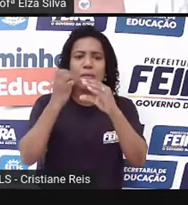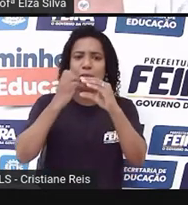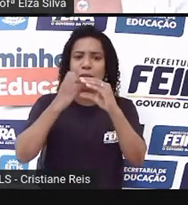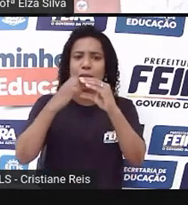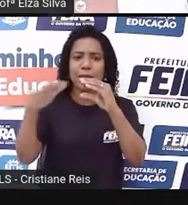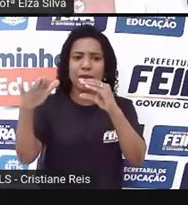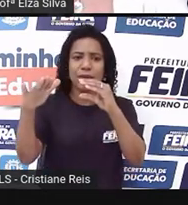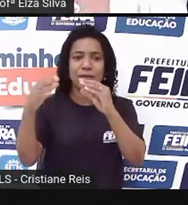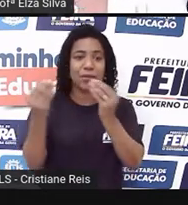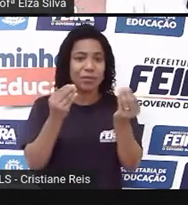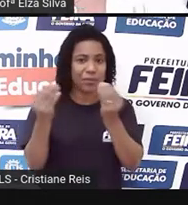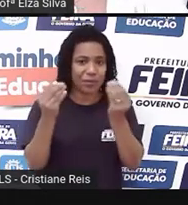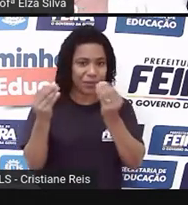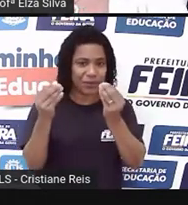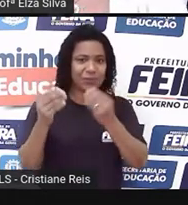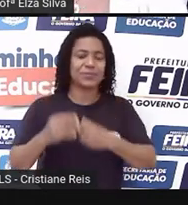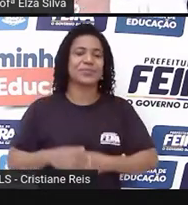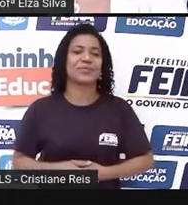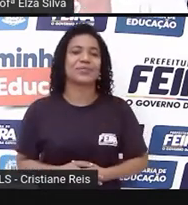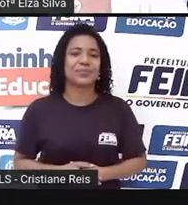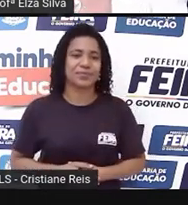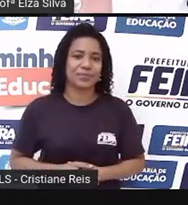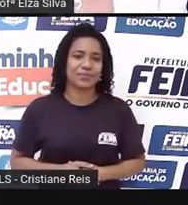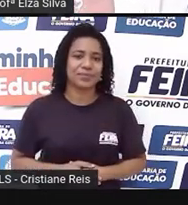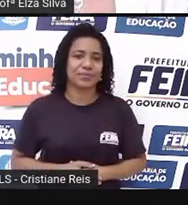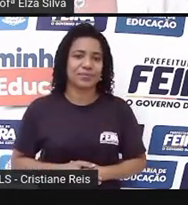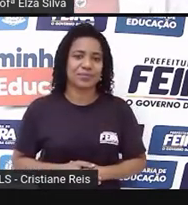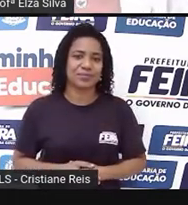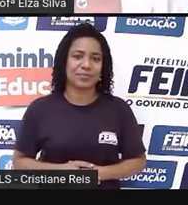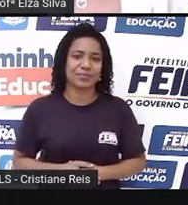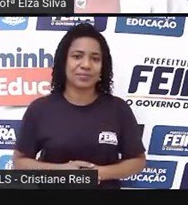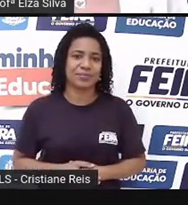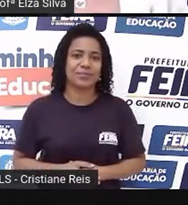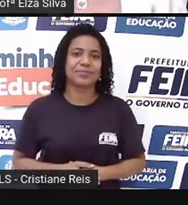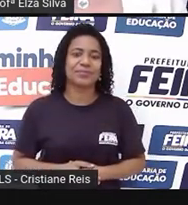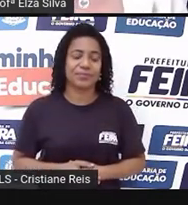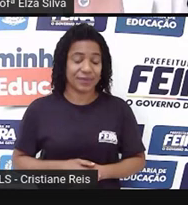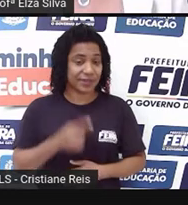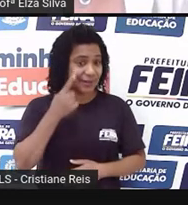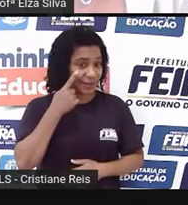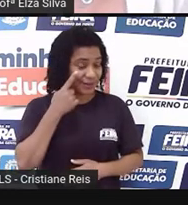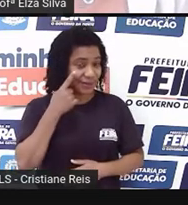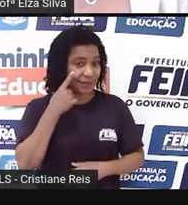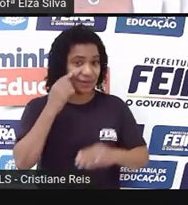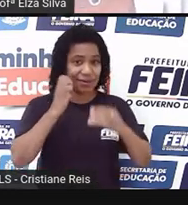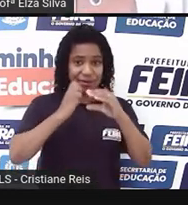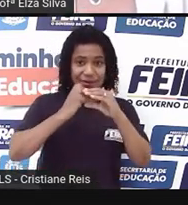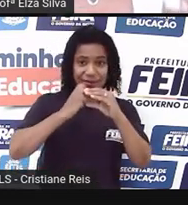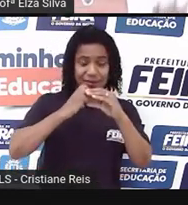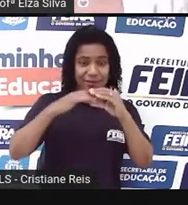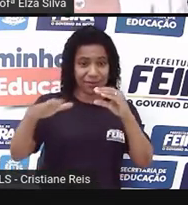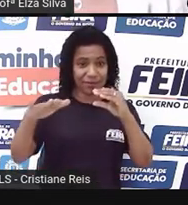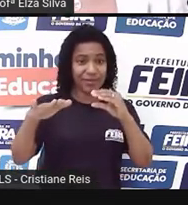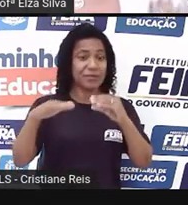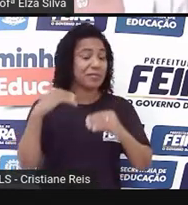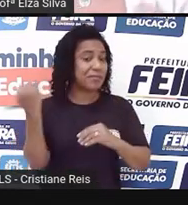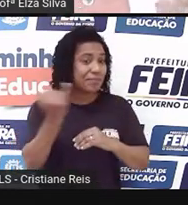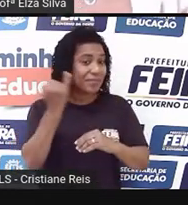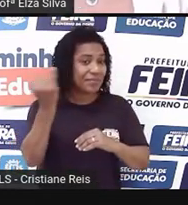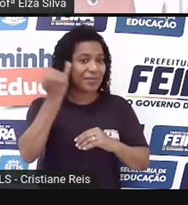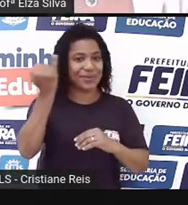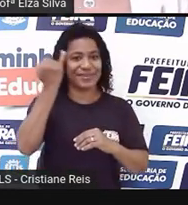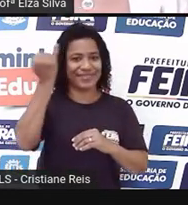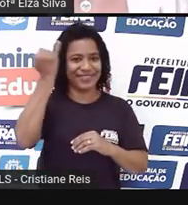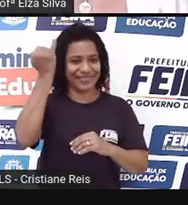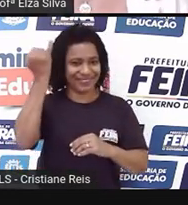e-mail introducing yourself. Nós temos um e-mail também, que o objetivo dele foi a pessoa